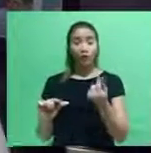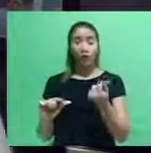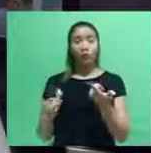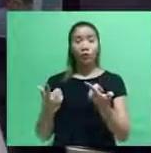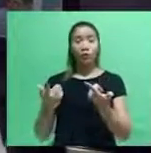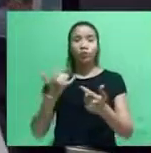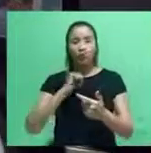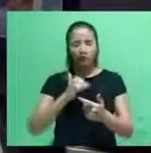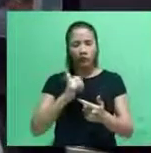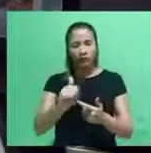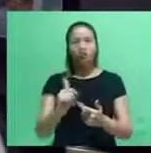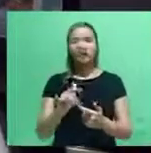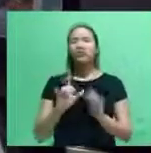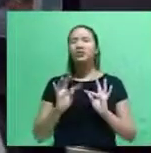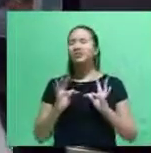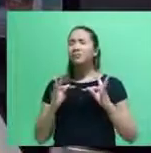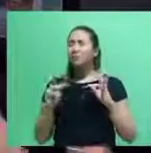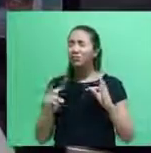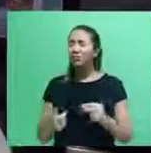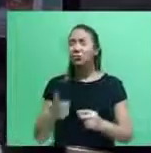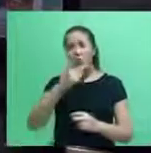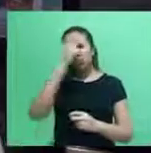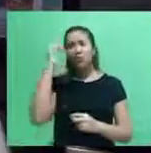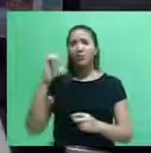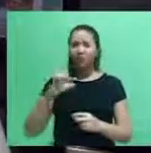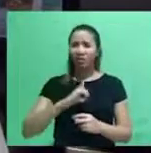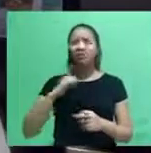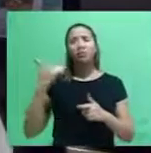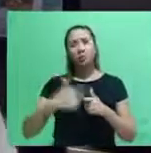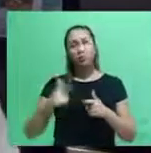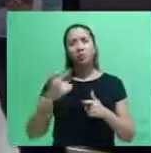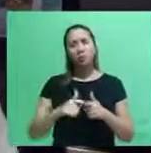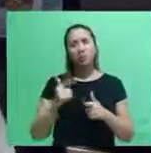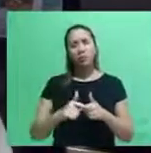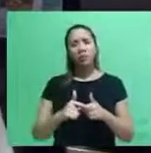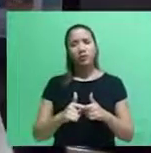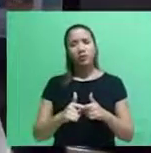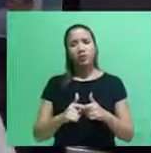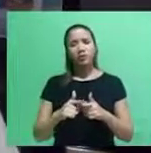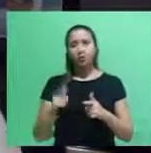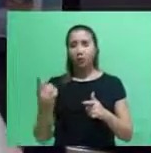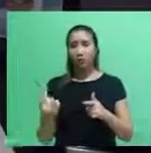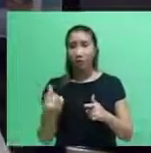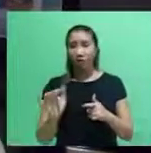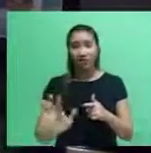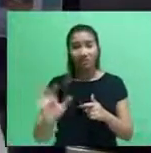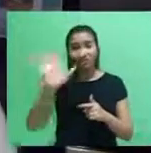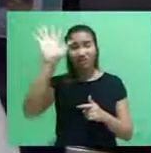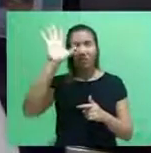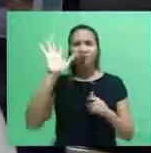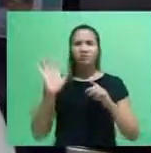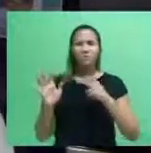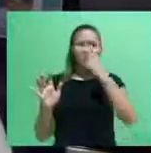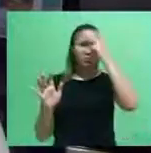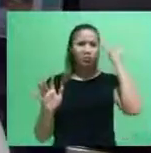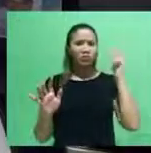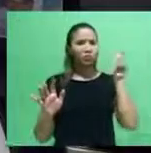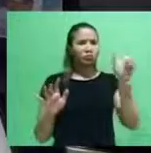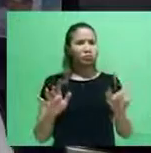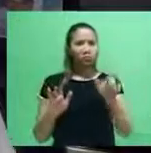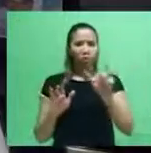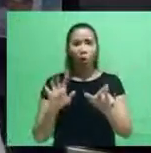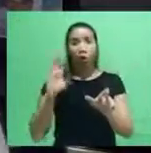traz sofrimento, problemas, custo elevado, seja para as pessoas, seja para